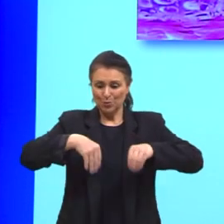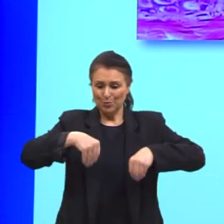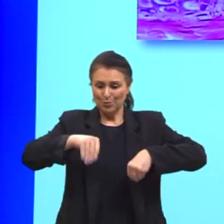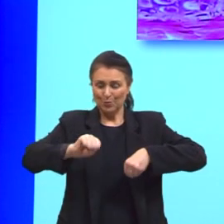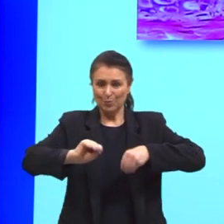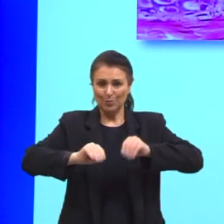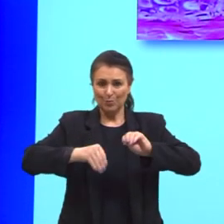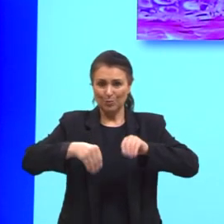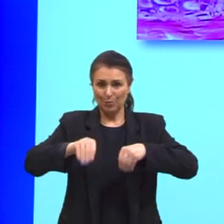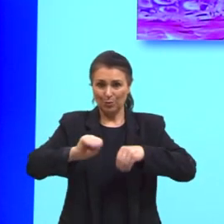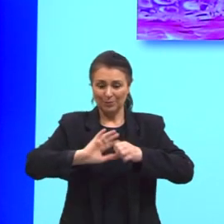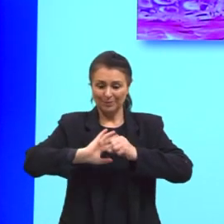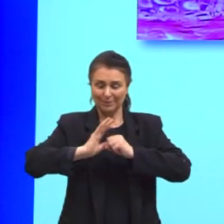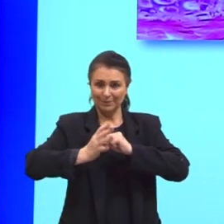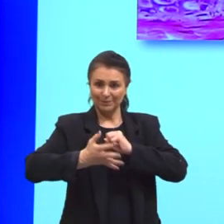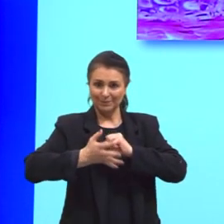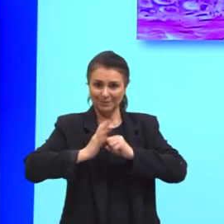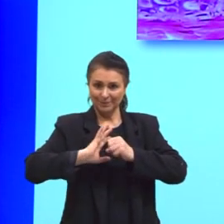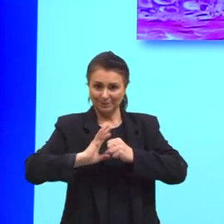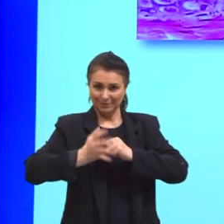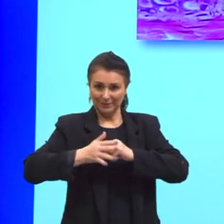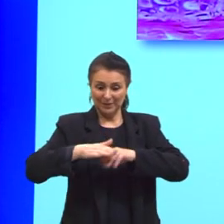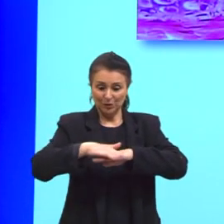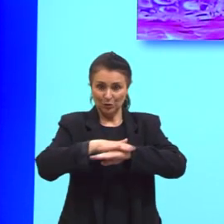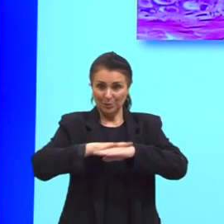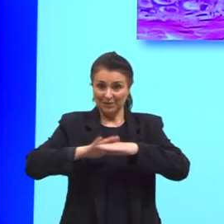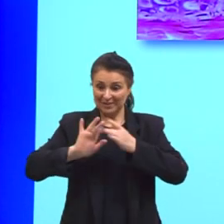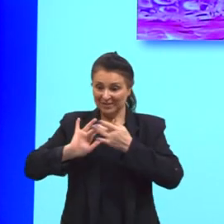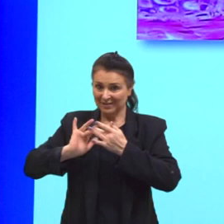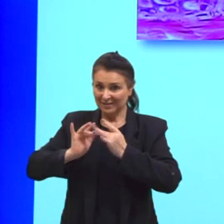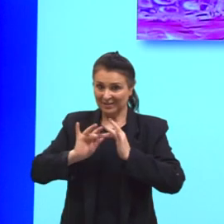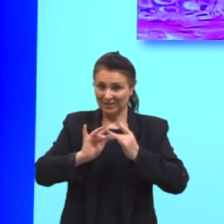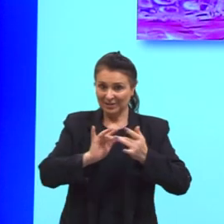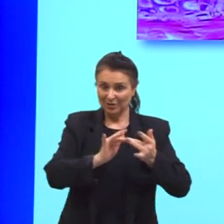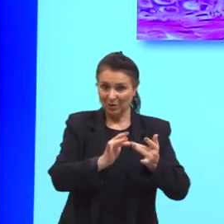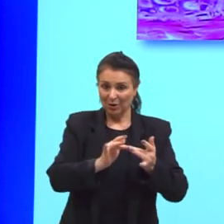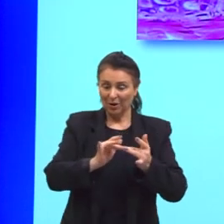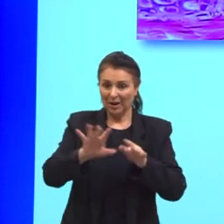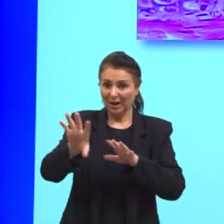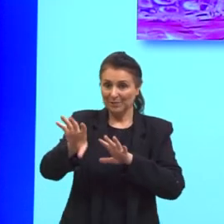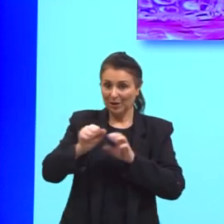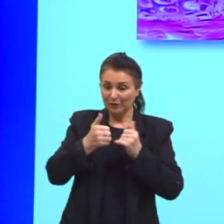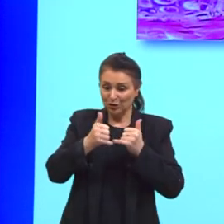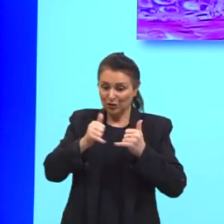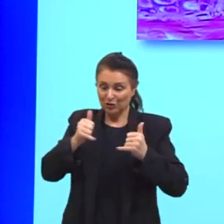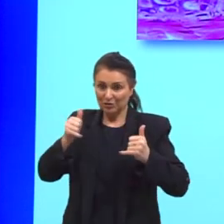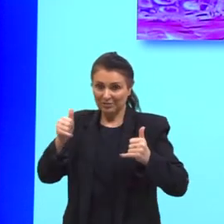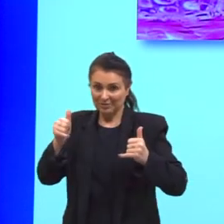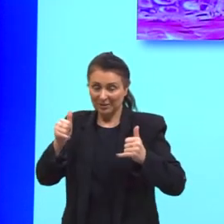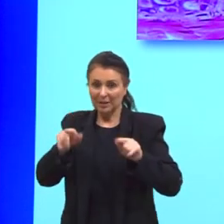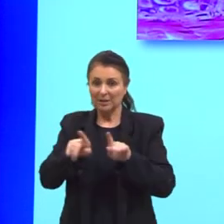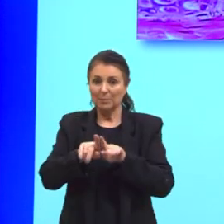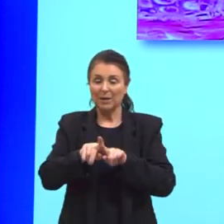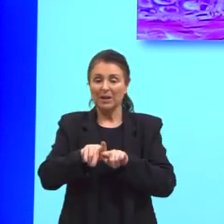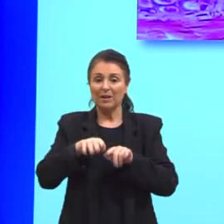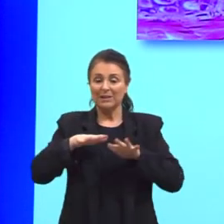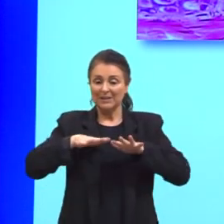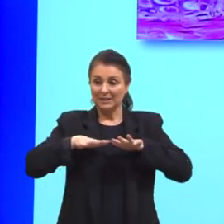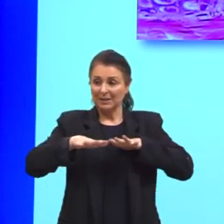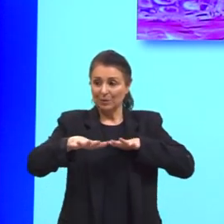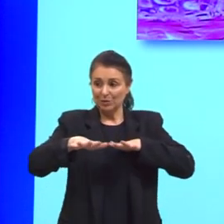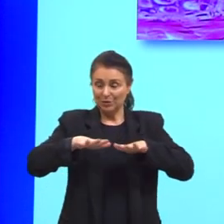revestimento de superfícies articulares, onde absorve choques e facilita deslizamentos.